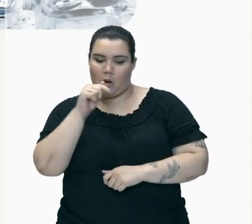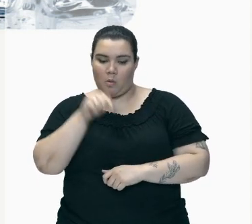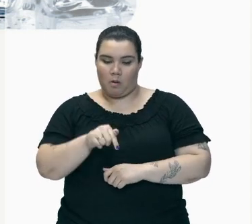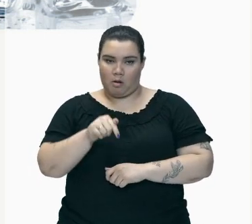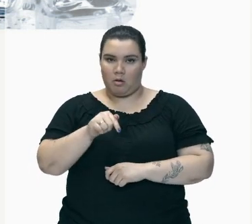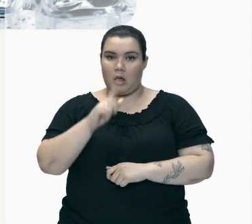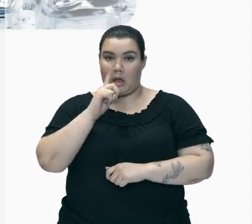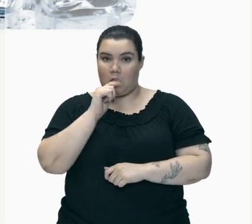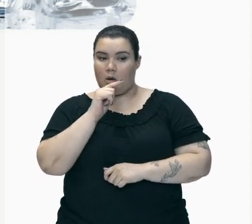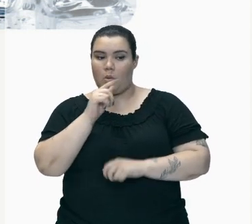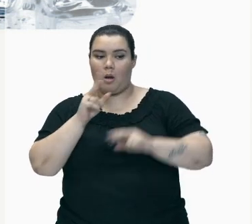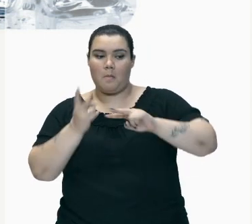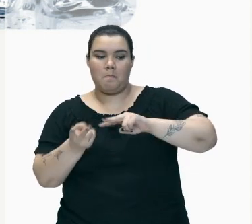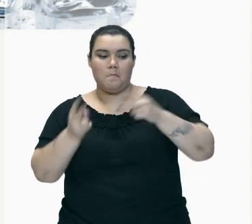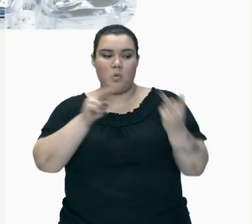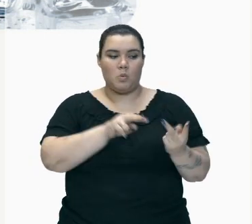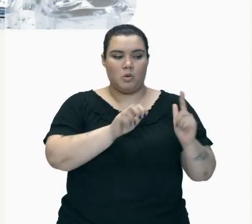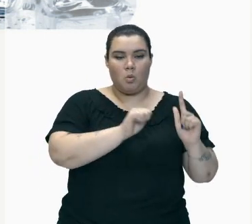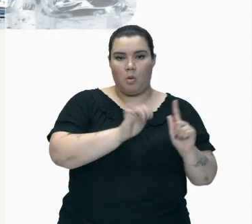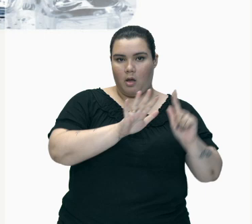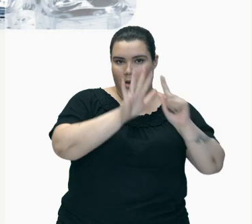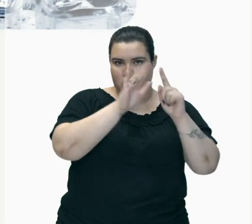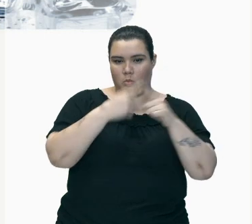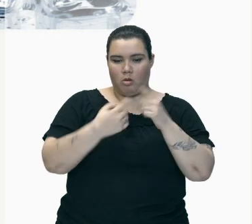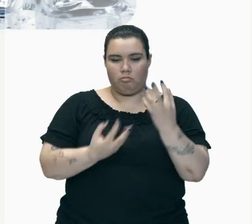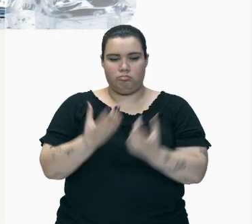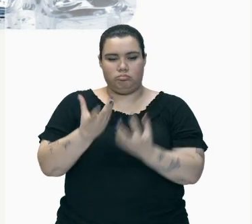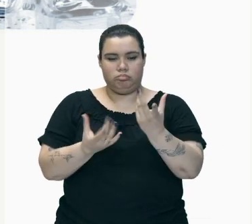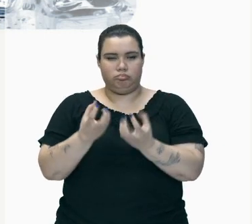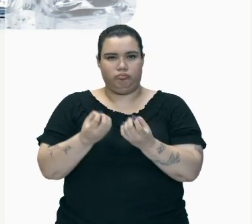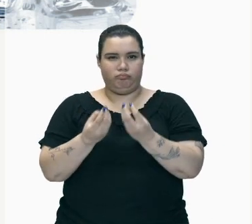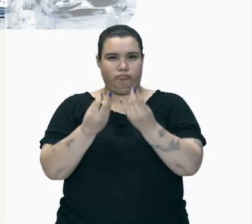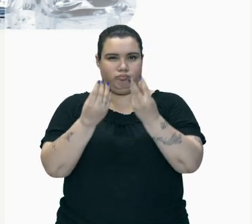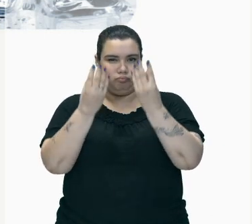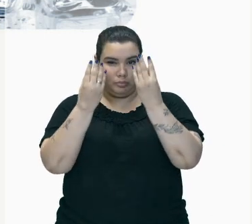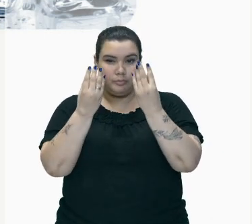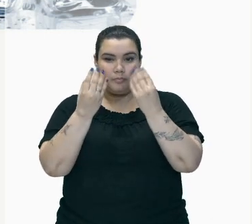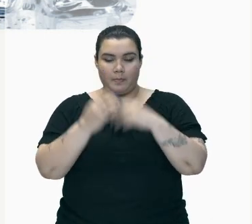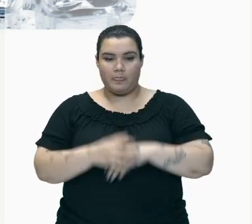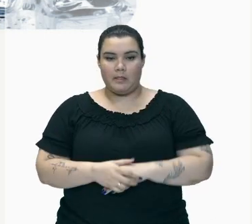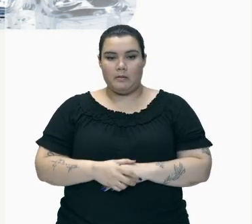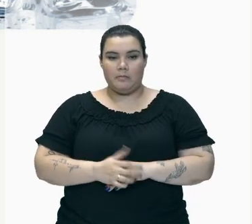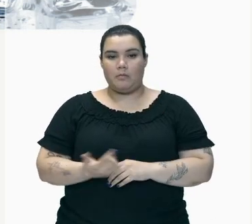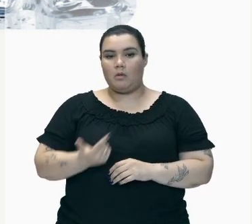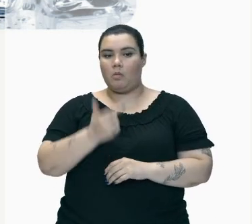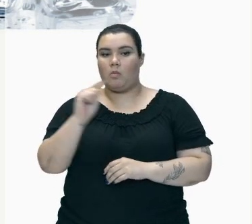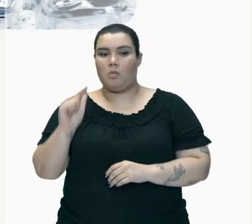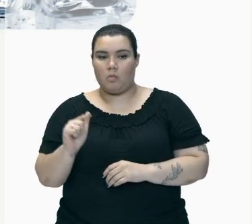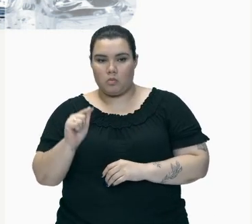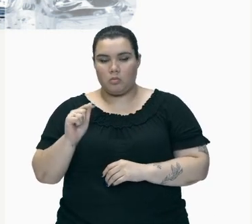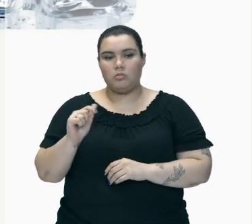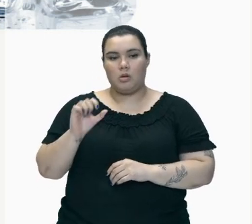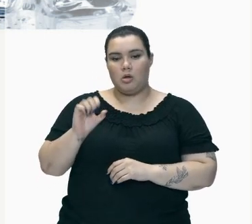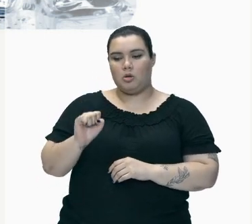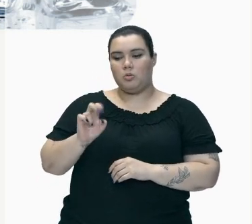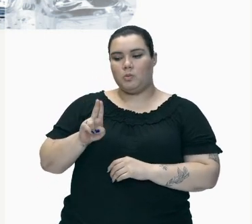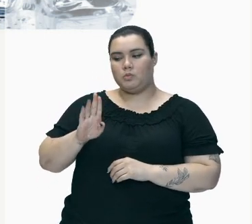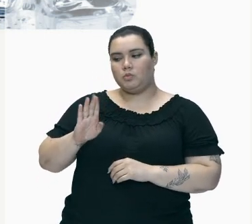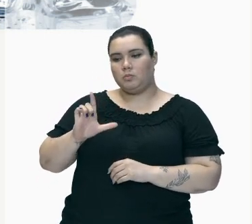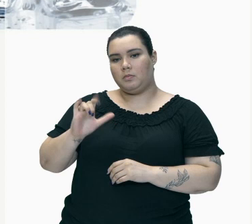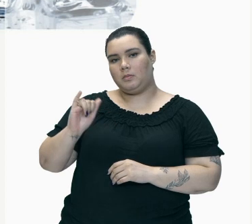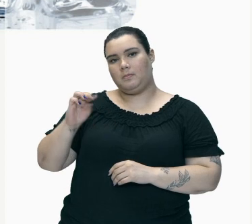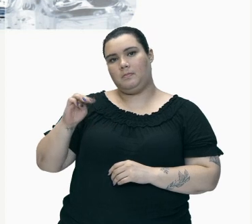gasoso A sublimação Da naftalina Que é quando Passamos do sólido Para o gasoso